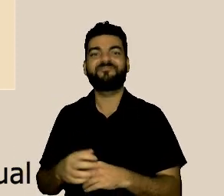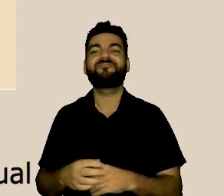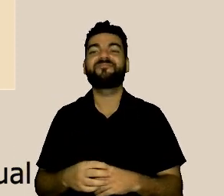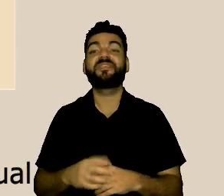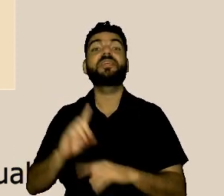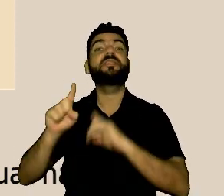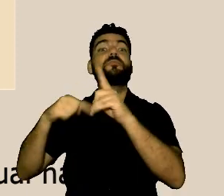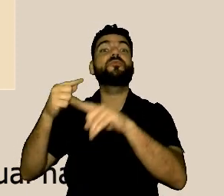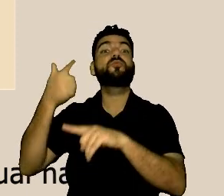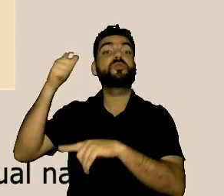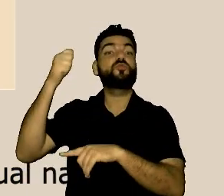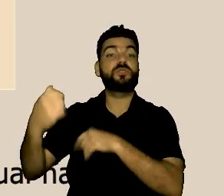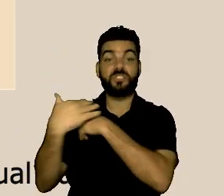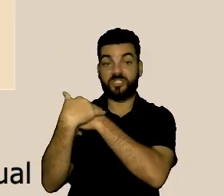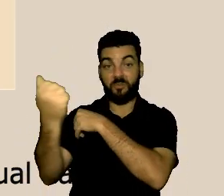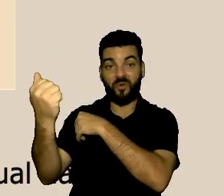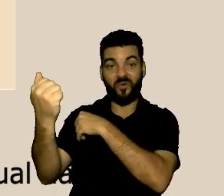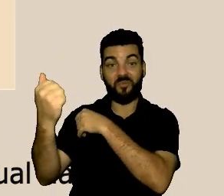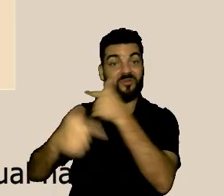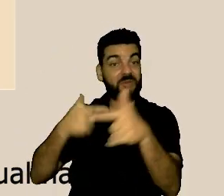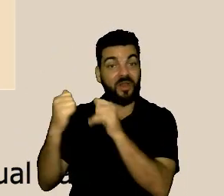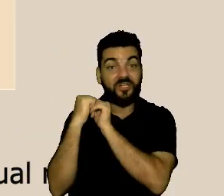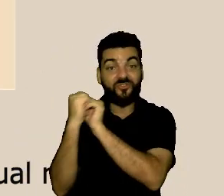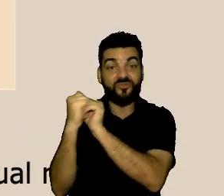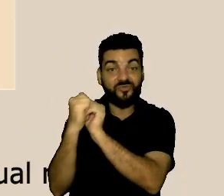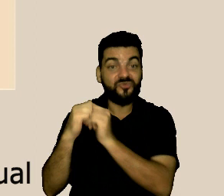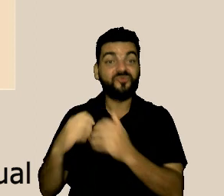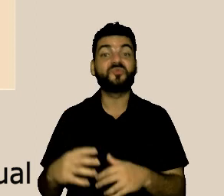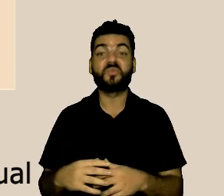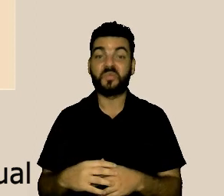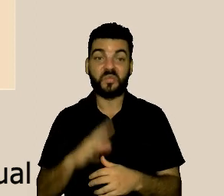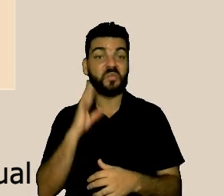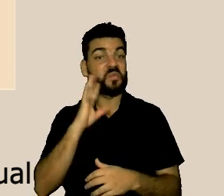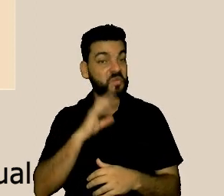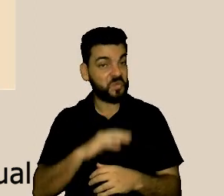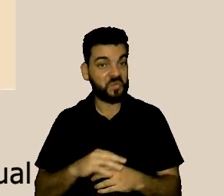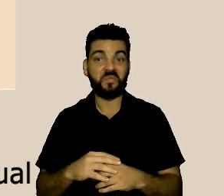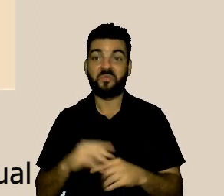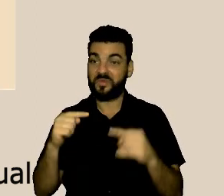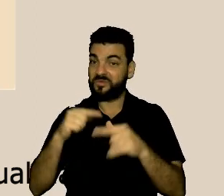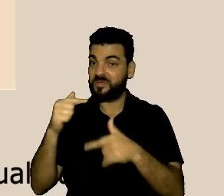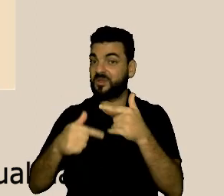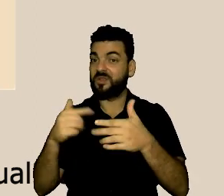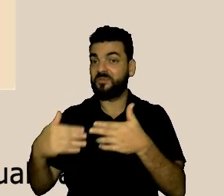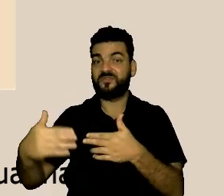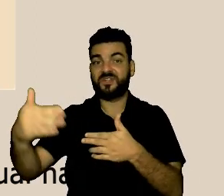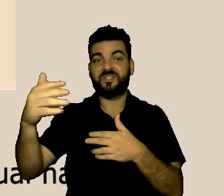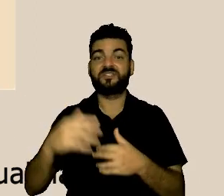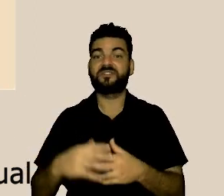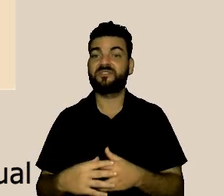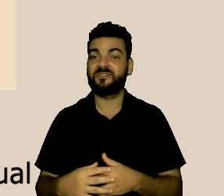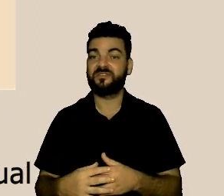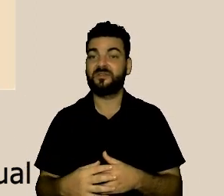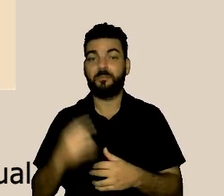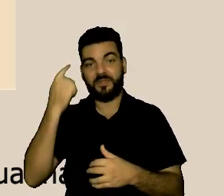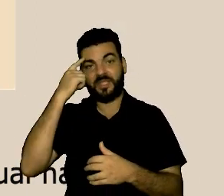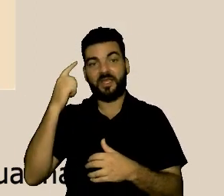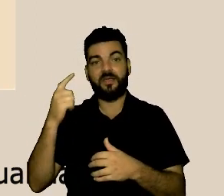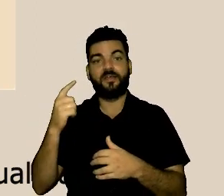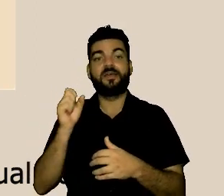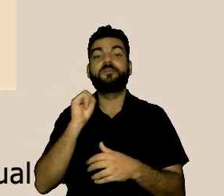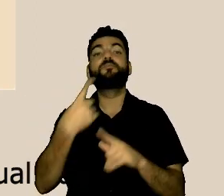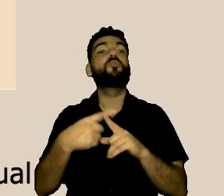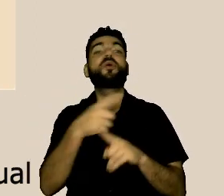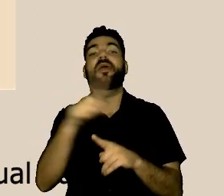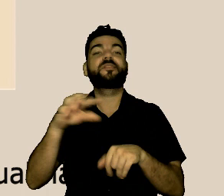olha vamos fazer um trabalho vamos colocar um trabalho né as licenças aumentaram